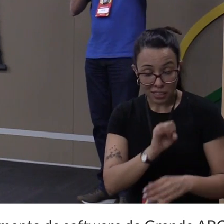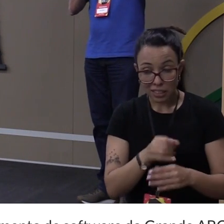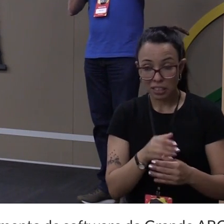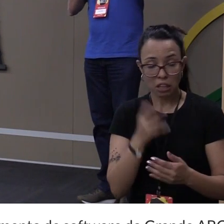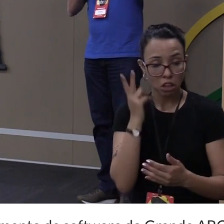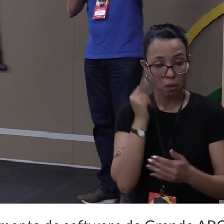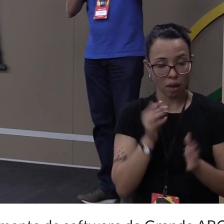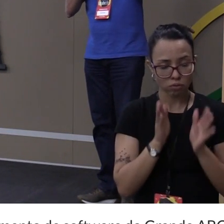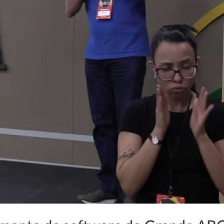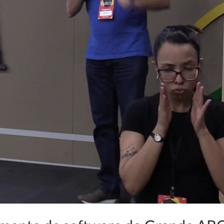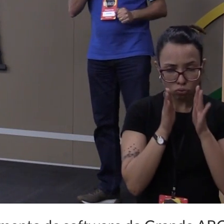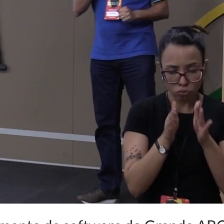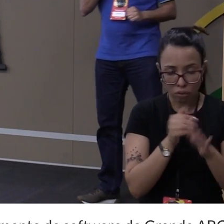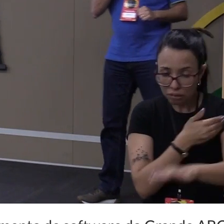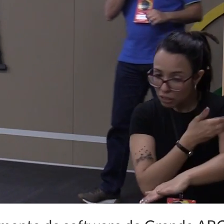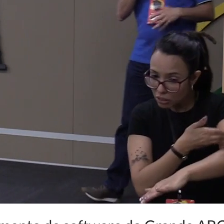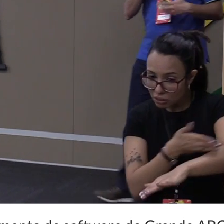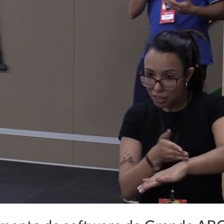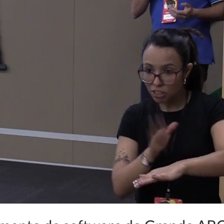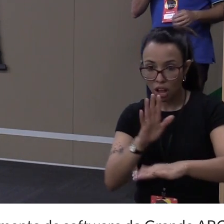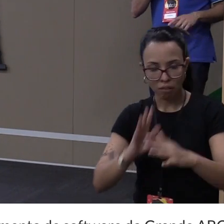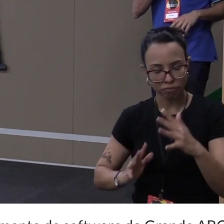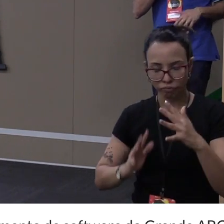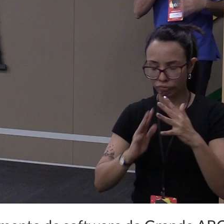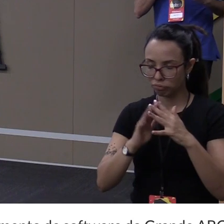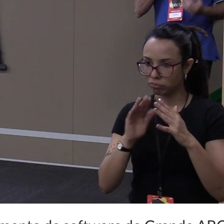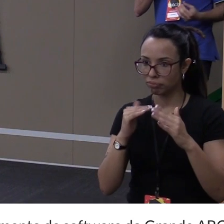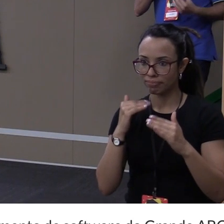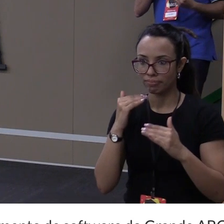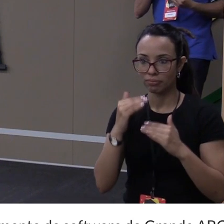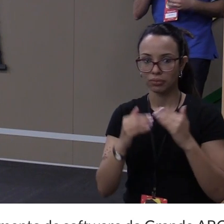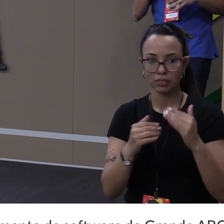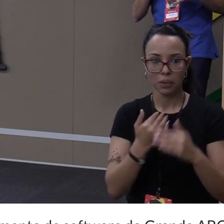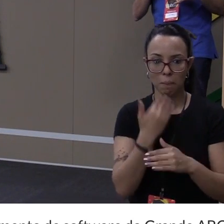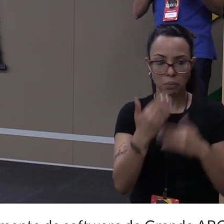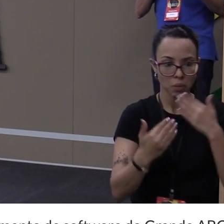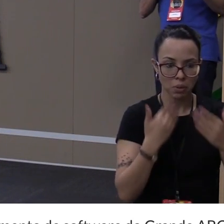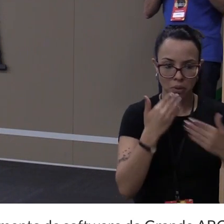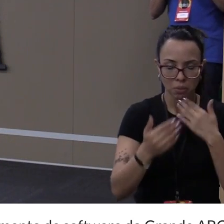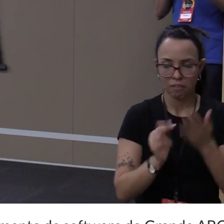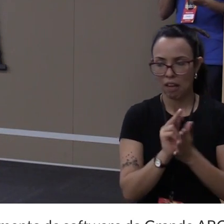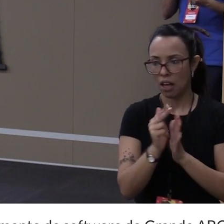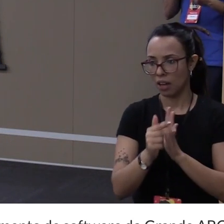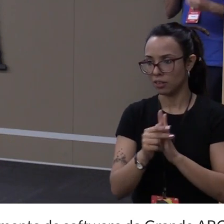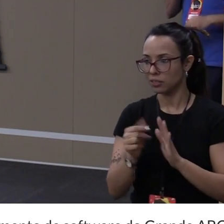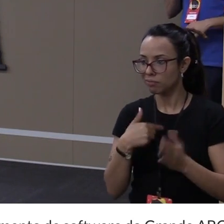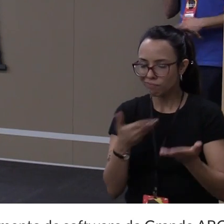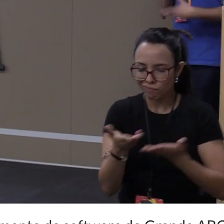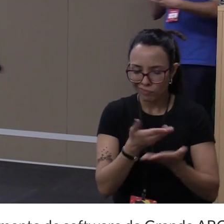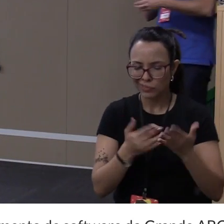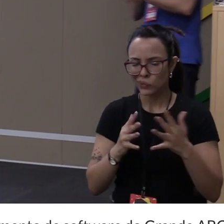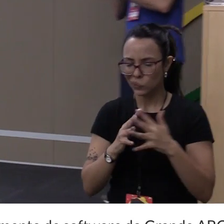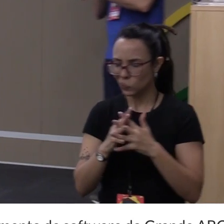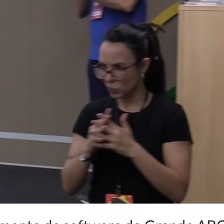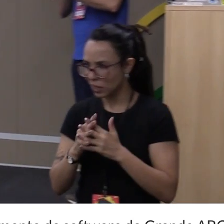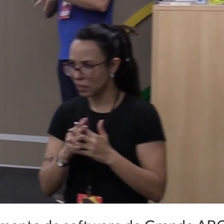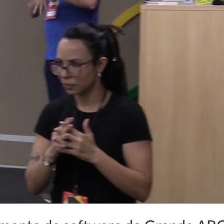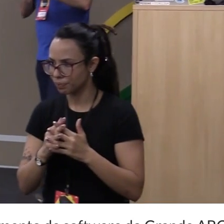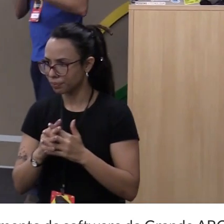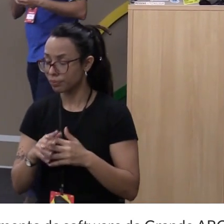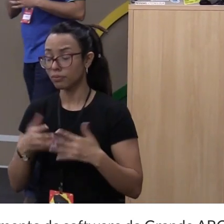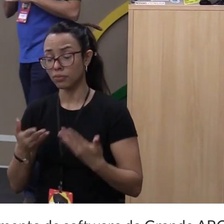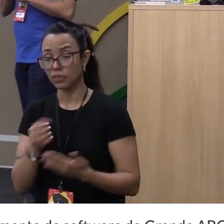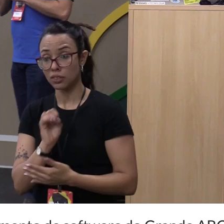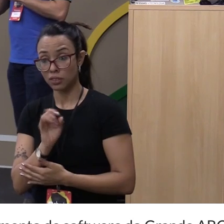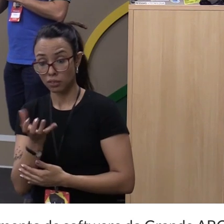você já começa a ter uma quantidade de requests muito grande. Então, o tratamento de processamento assíncrono fica complicado. Aí, se eu quero usar o request,